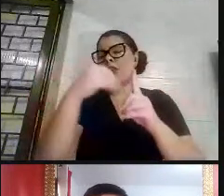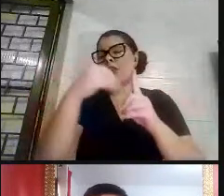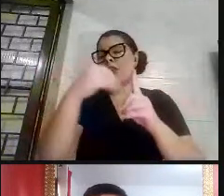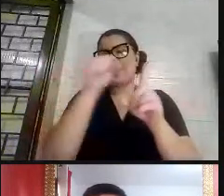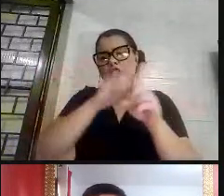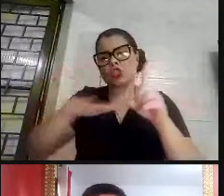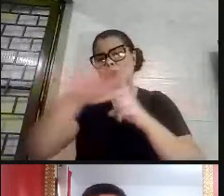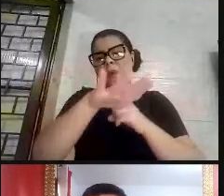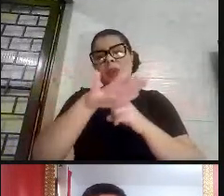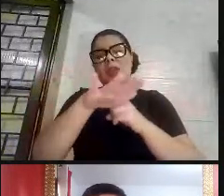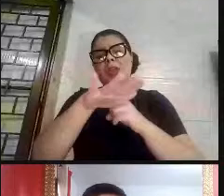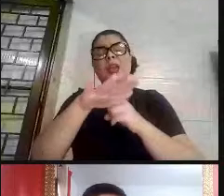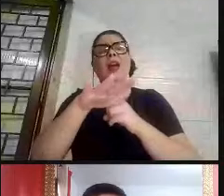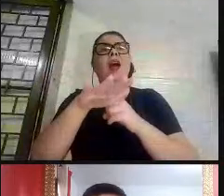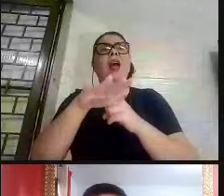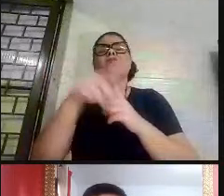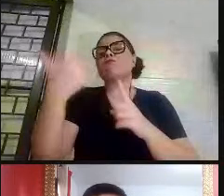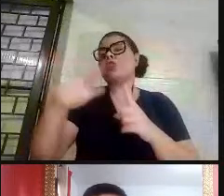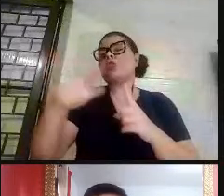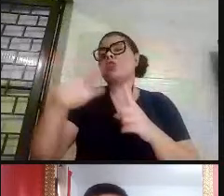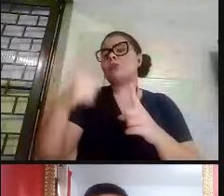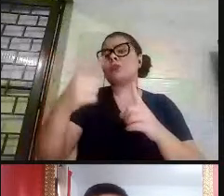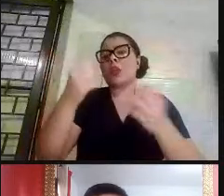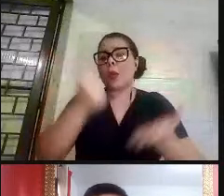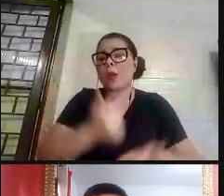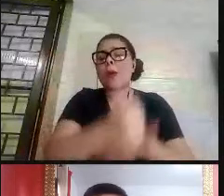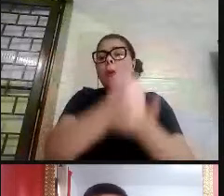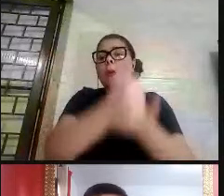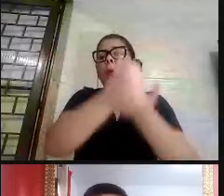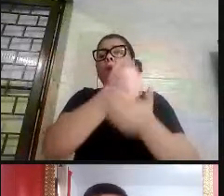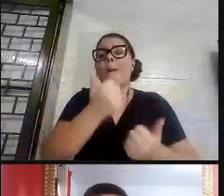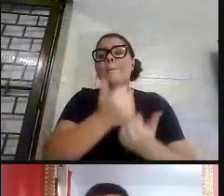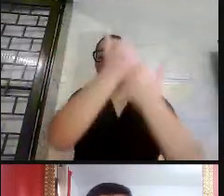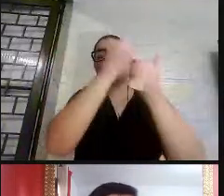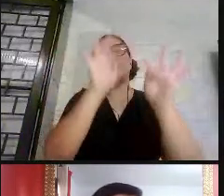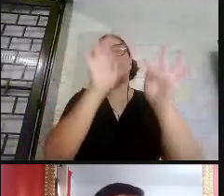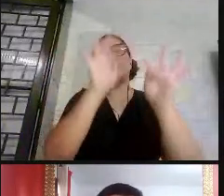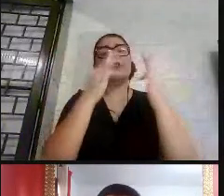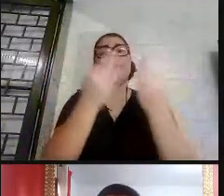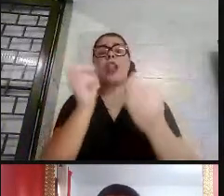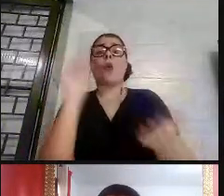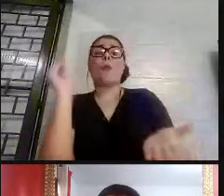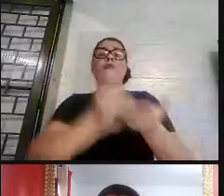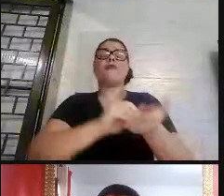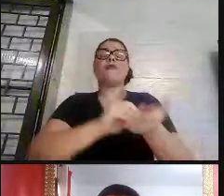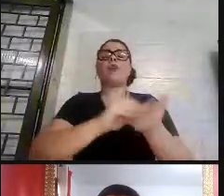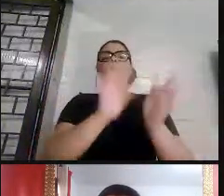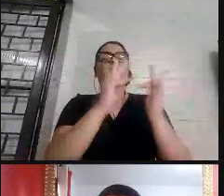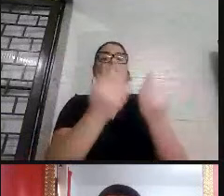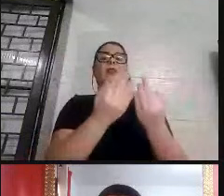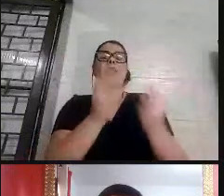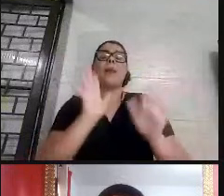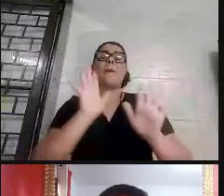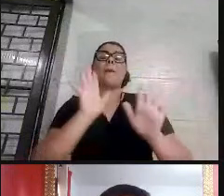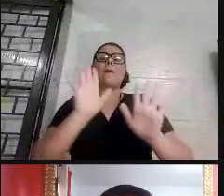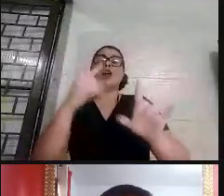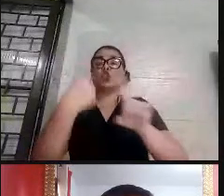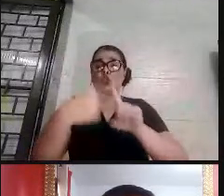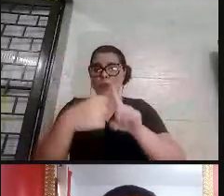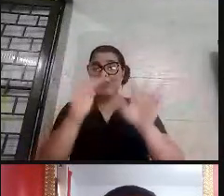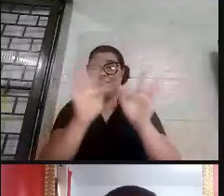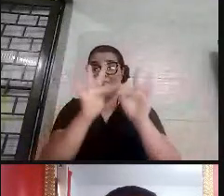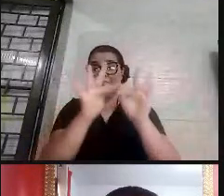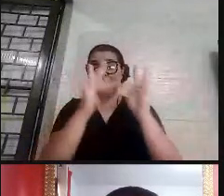sem o apoio da família, não por falta dela, porque ela também está vulnerável, muitas